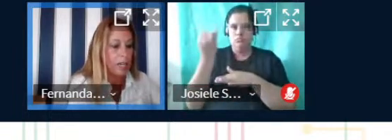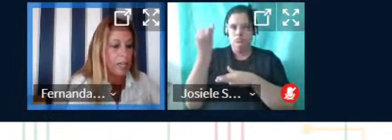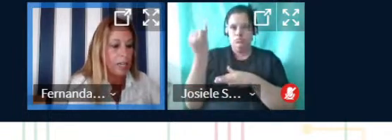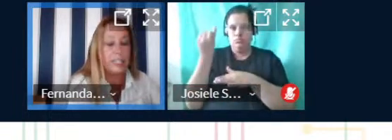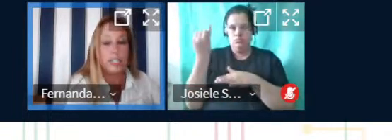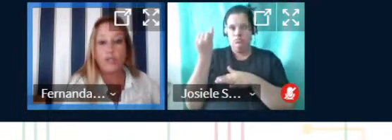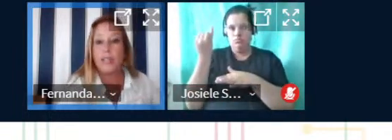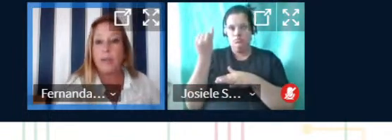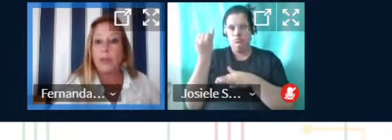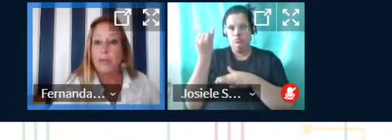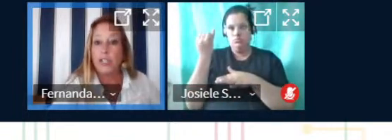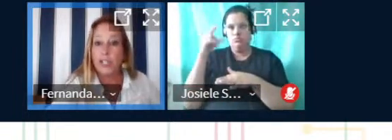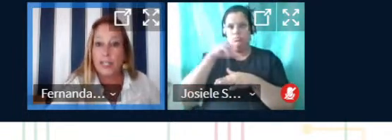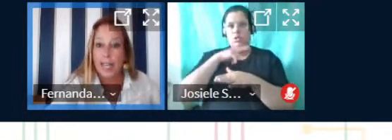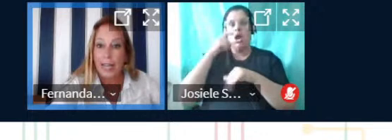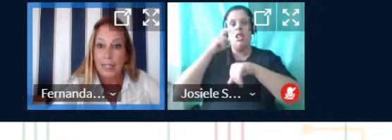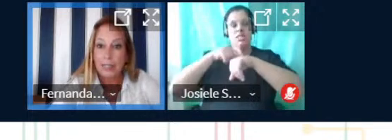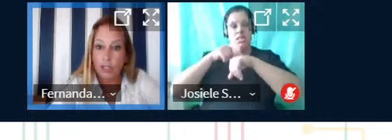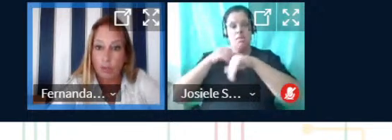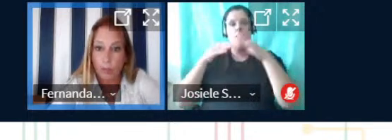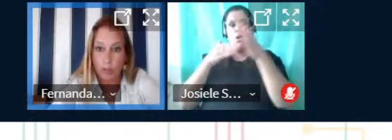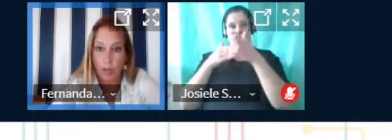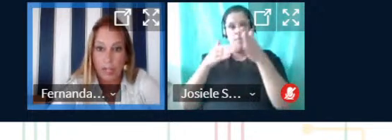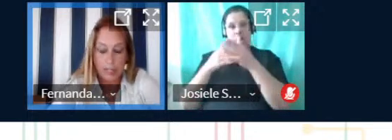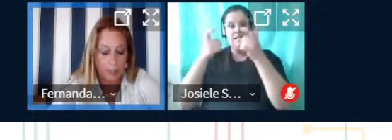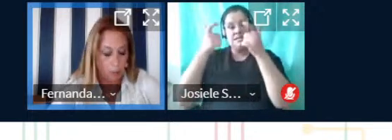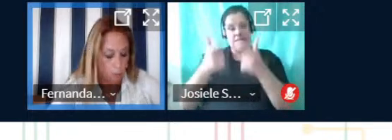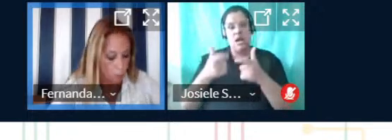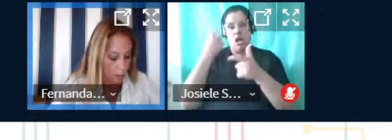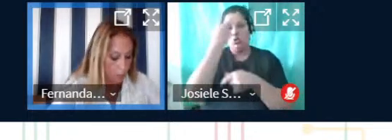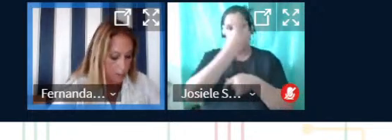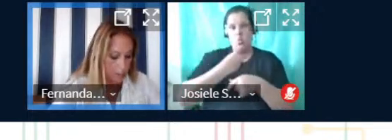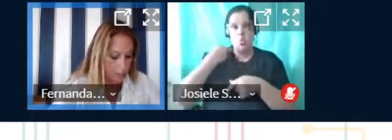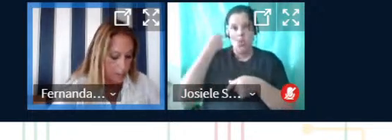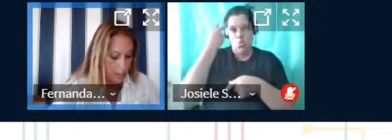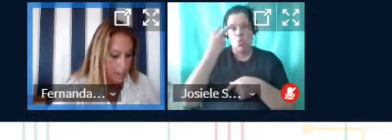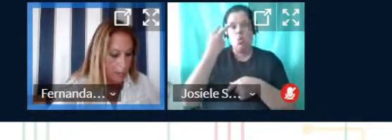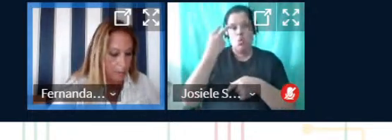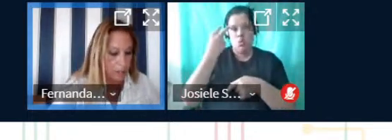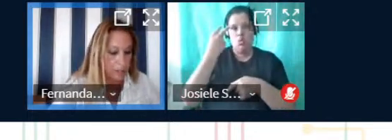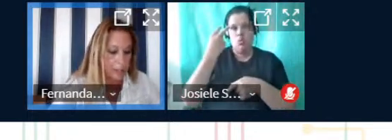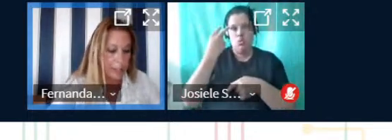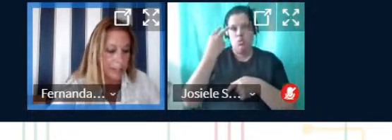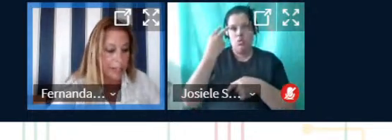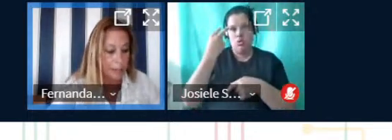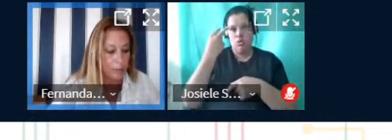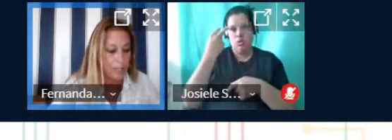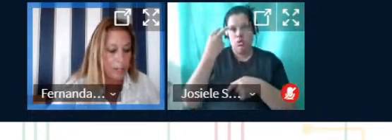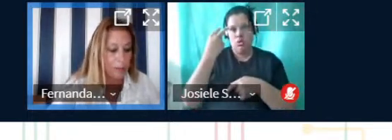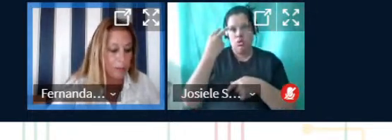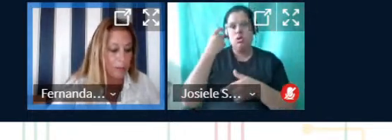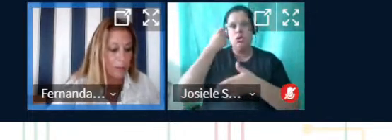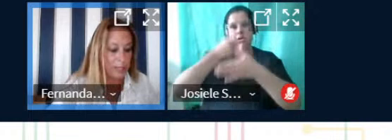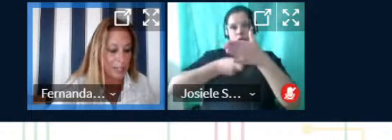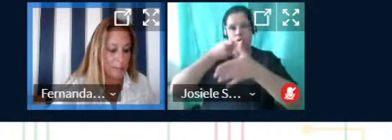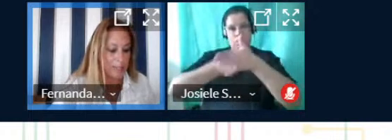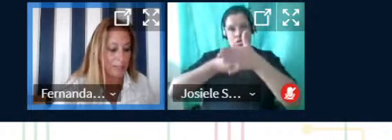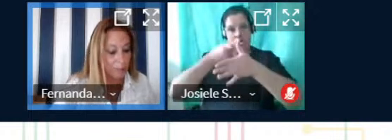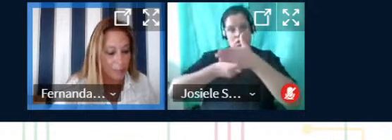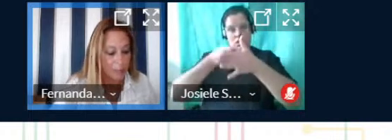Importante, existe um tempo limite da sala, de duas horas, o qual nós realmente tentaremos não